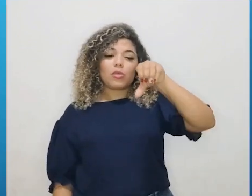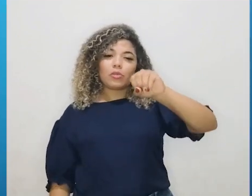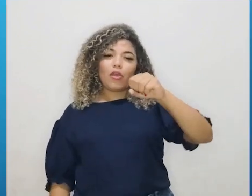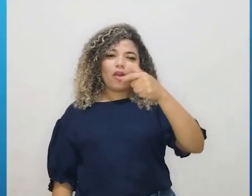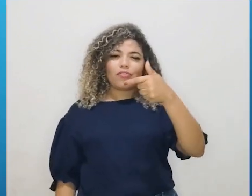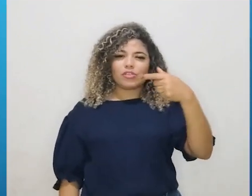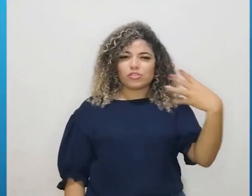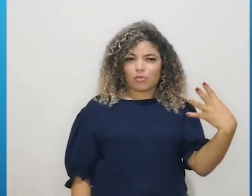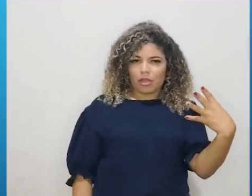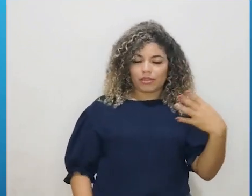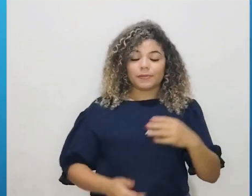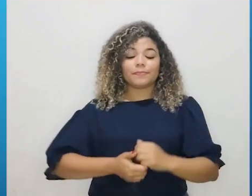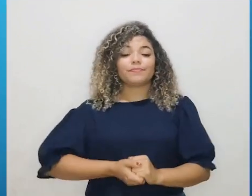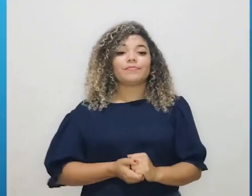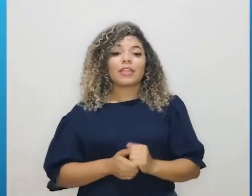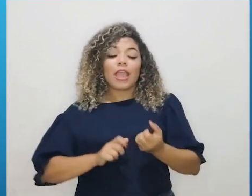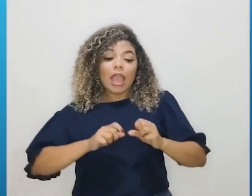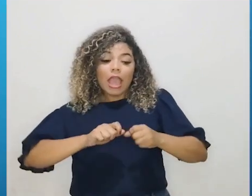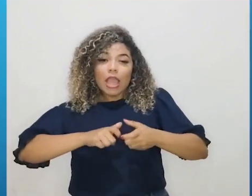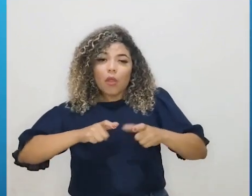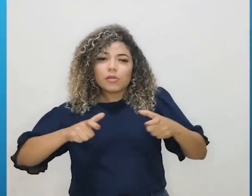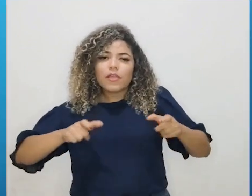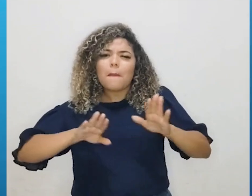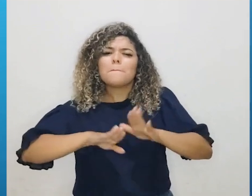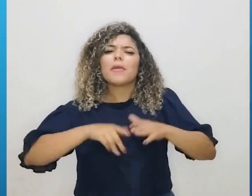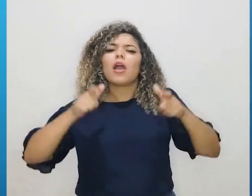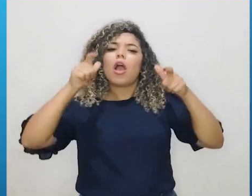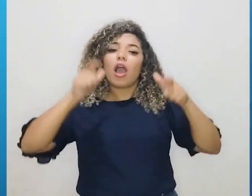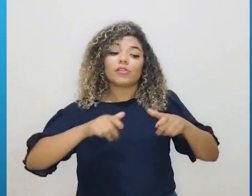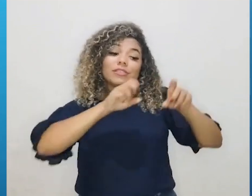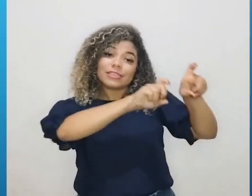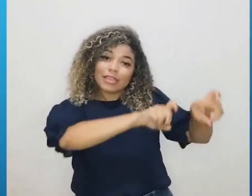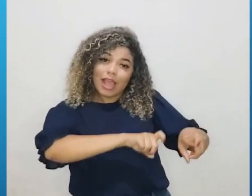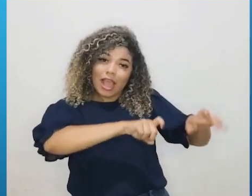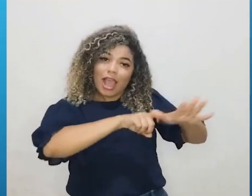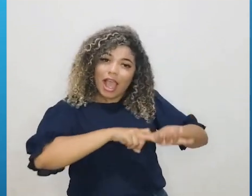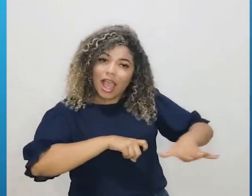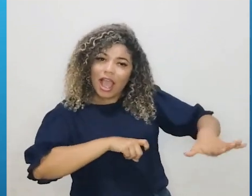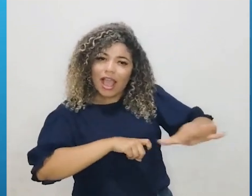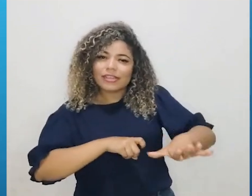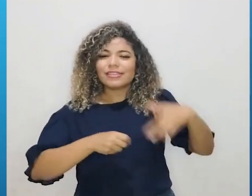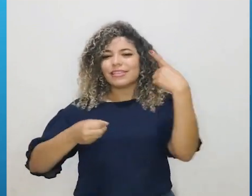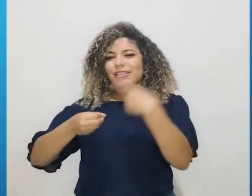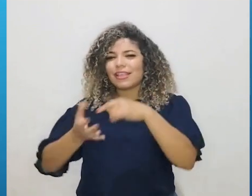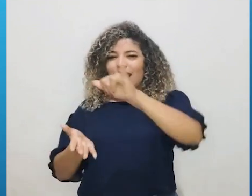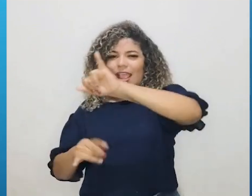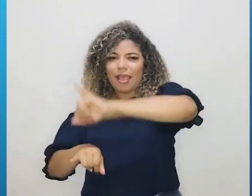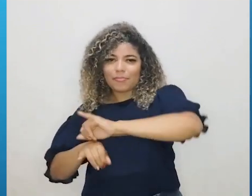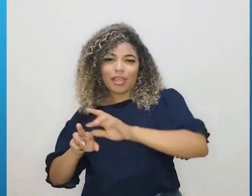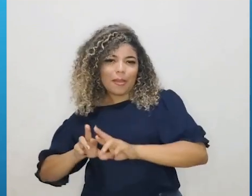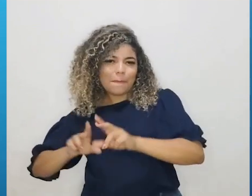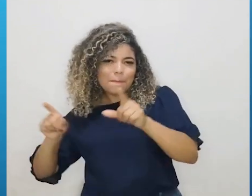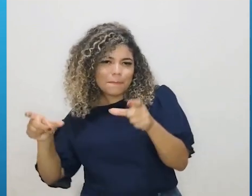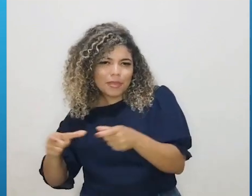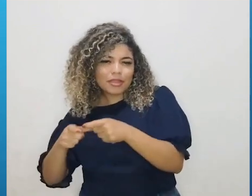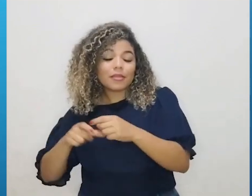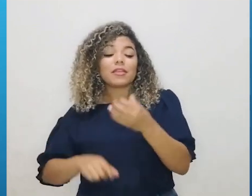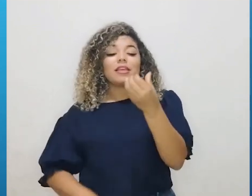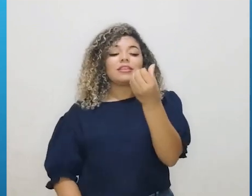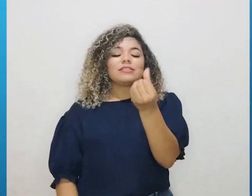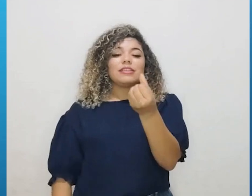crescimento populacional foi no interior do que em capitais. Foi maior no interior do que em capitais. 66